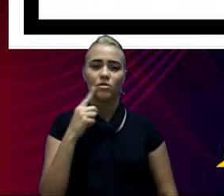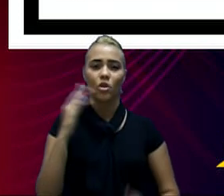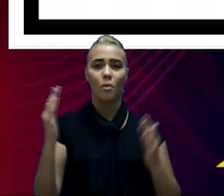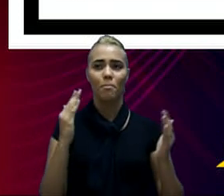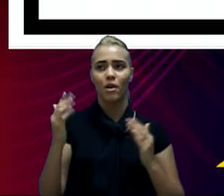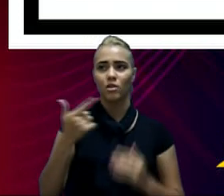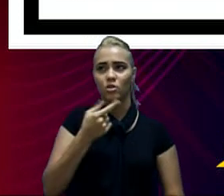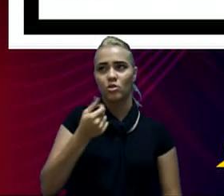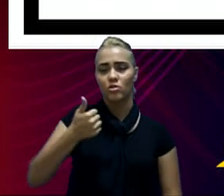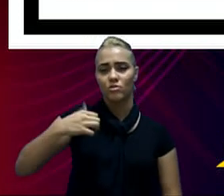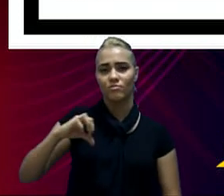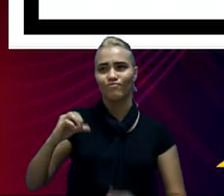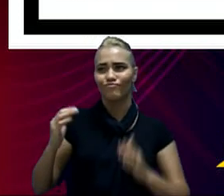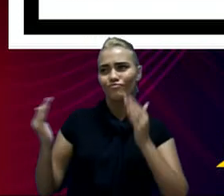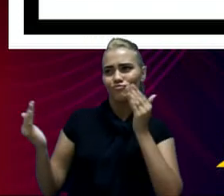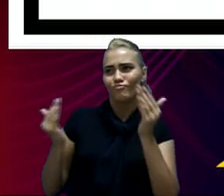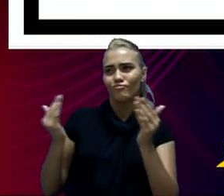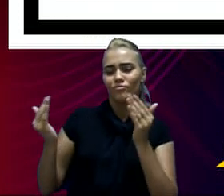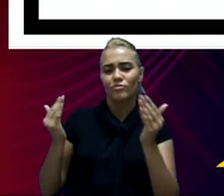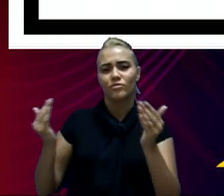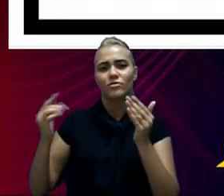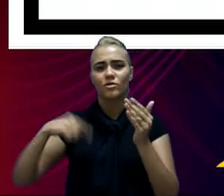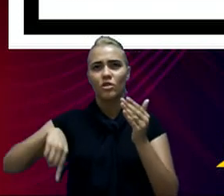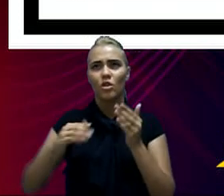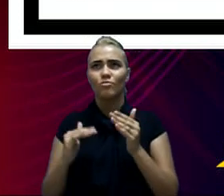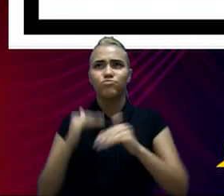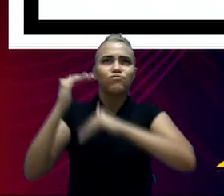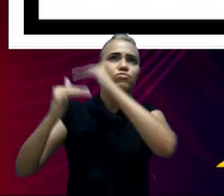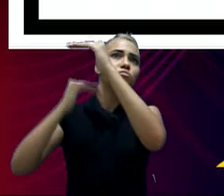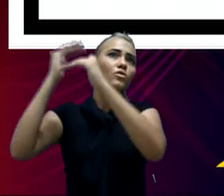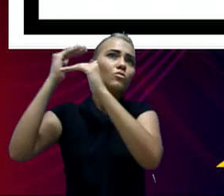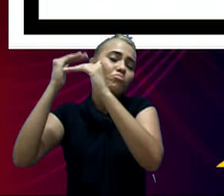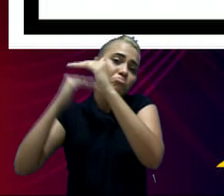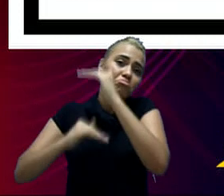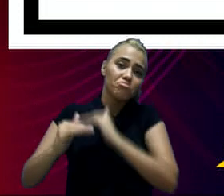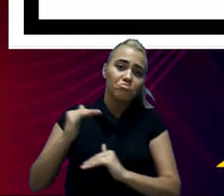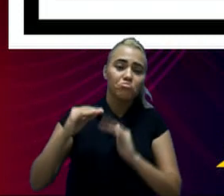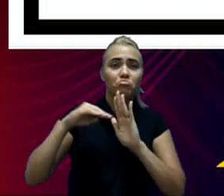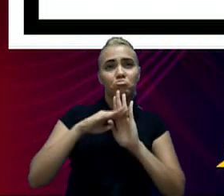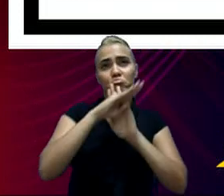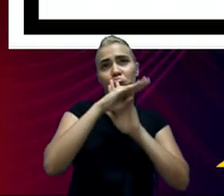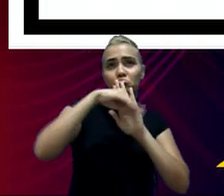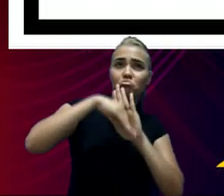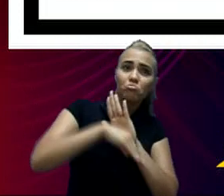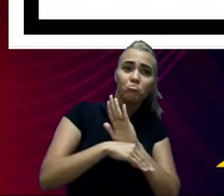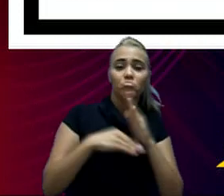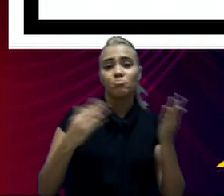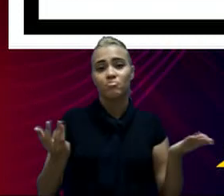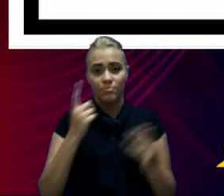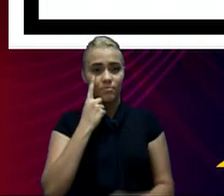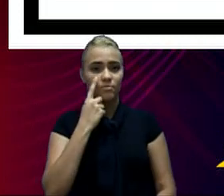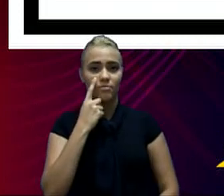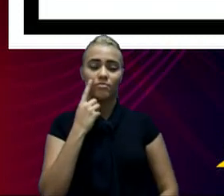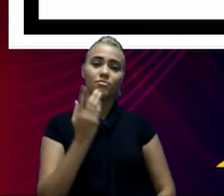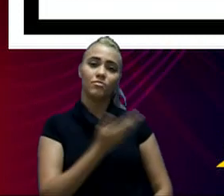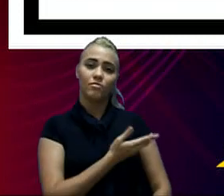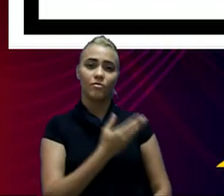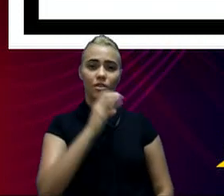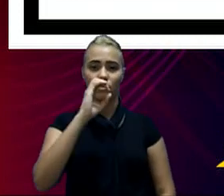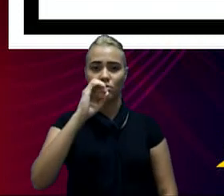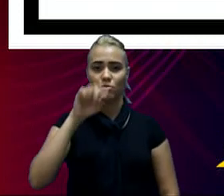2019, para que tenhamos um parâmetro de crescimento ou de queda da ordem de 0